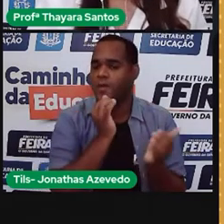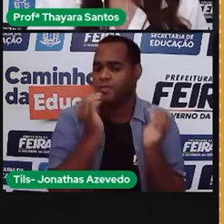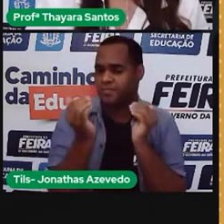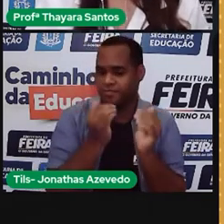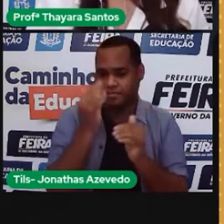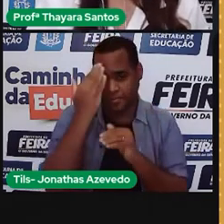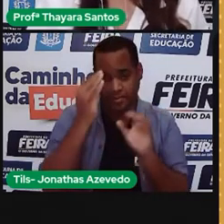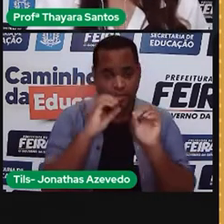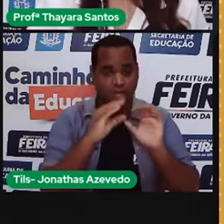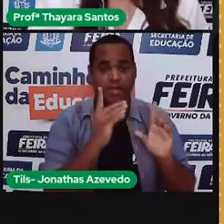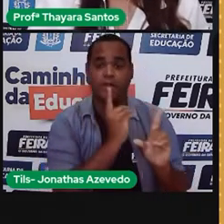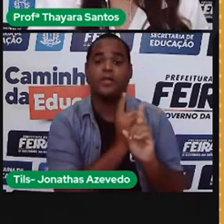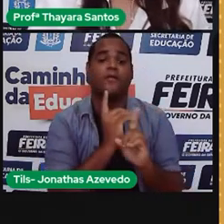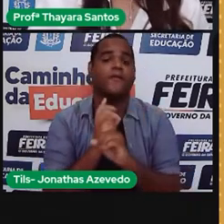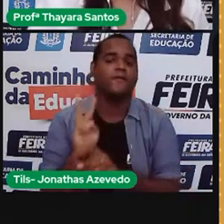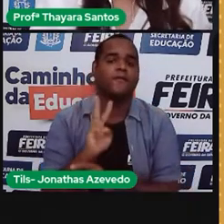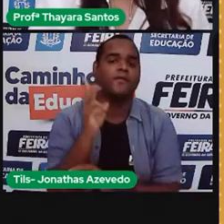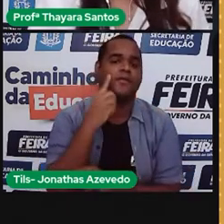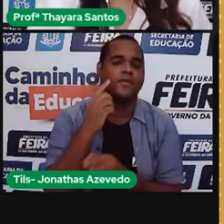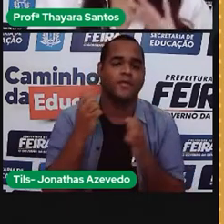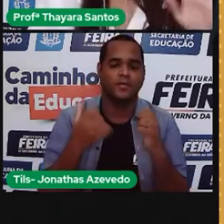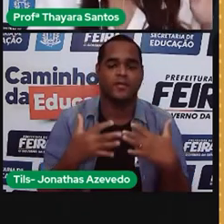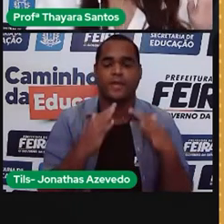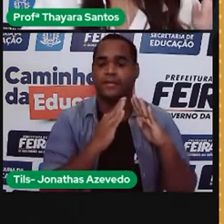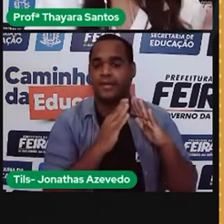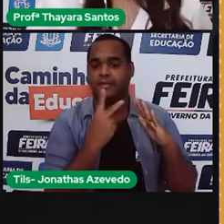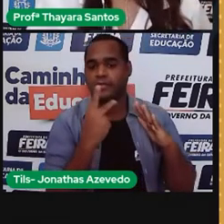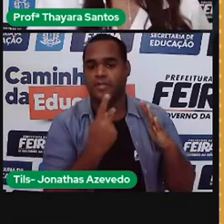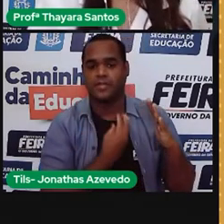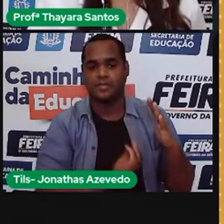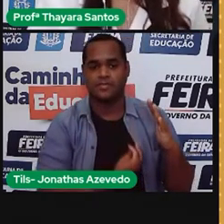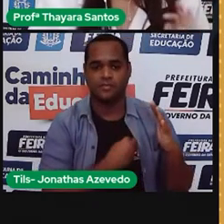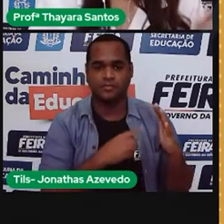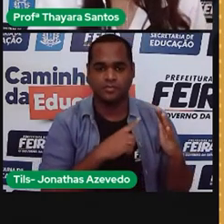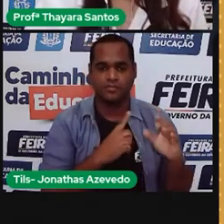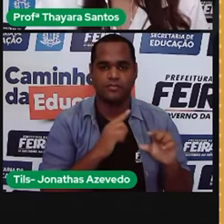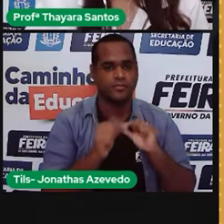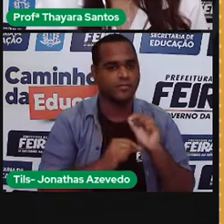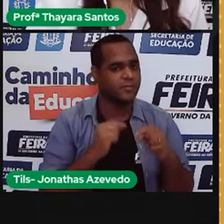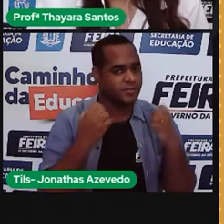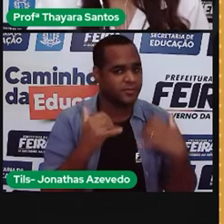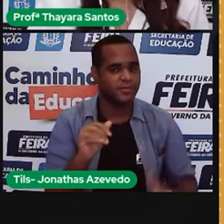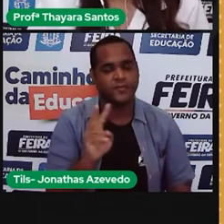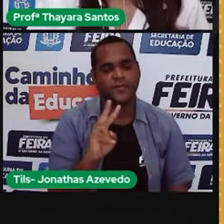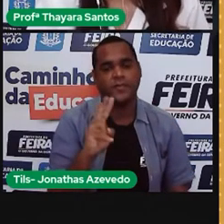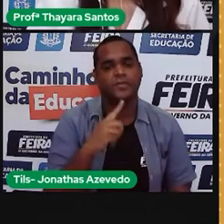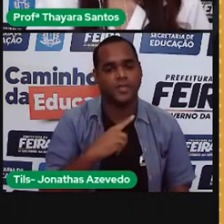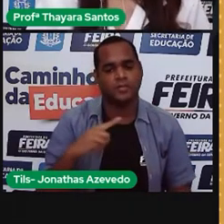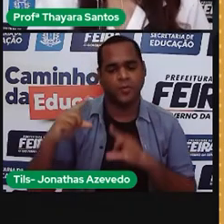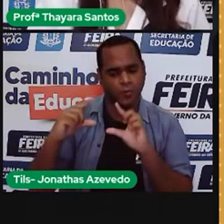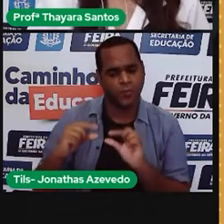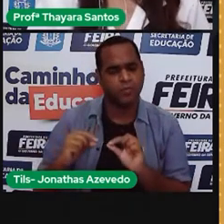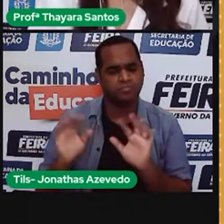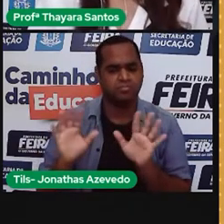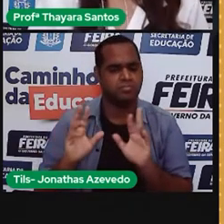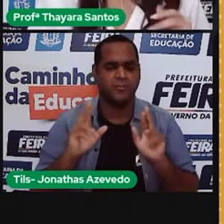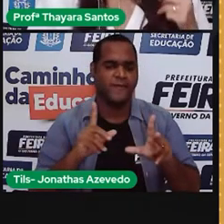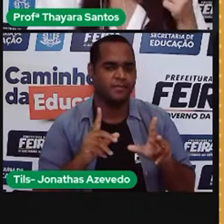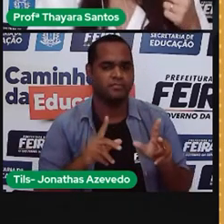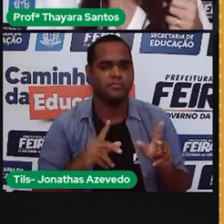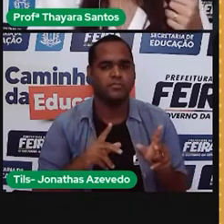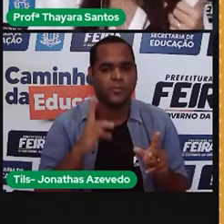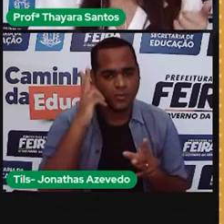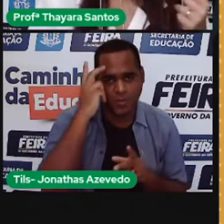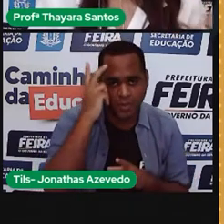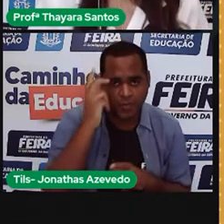achar o valor, eu considerei aqui uma casa residencial, que não é de baixa renda, tá? Que não tem cadastro de baixa renda. Então, vamos lá. Qual foi o